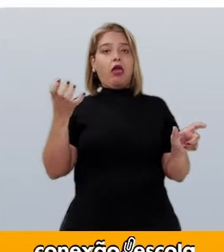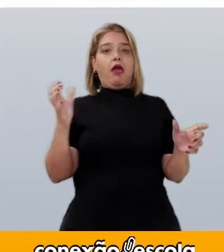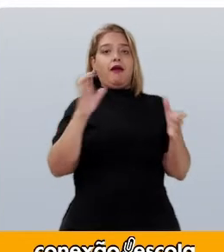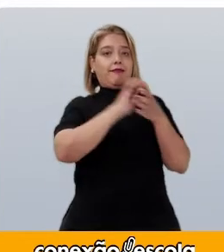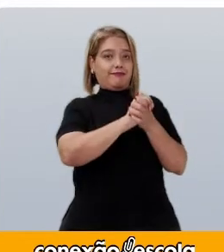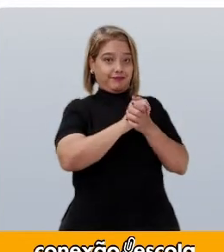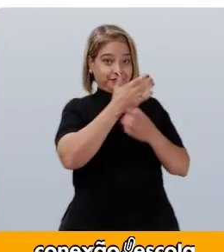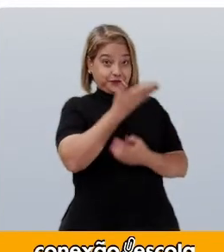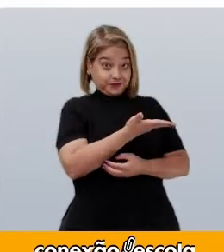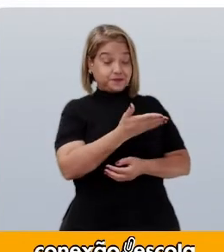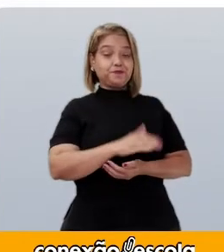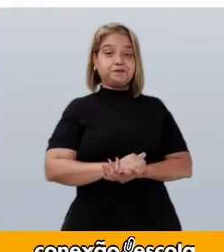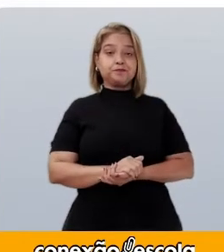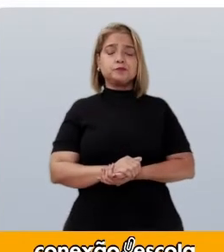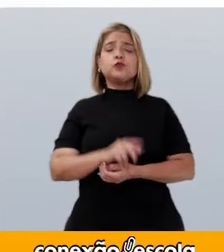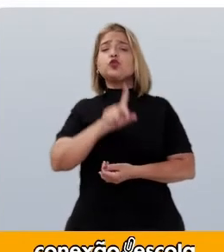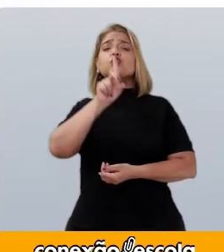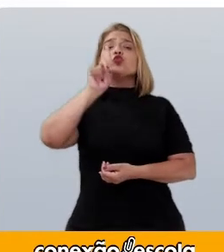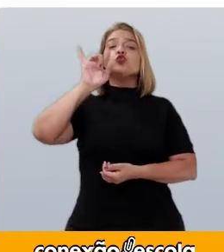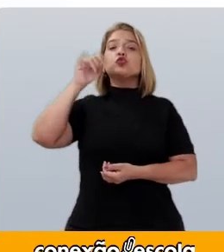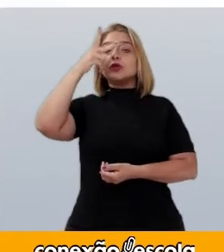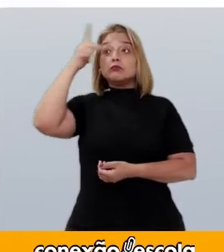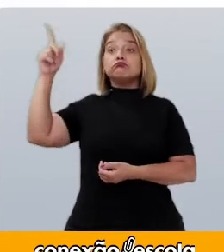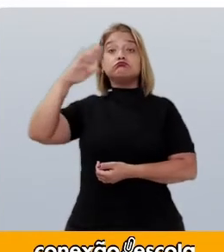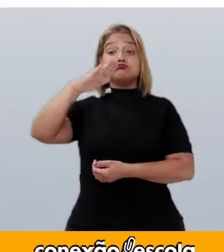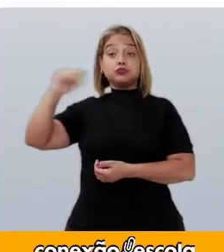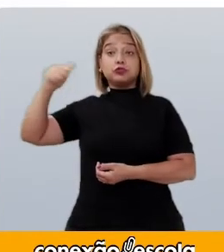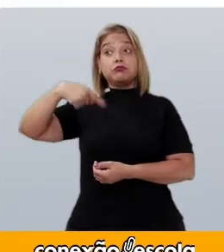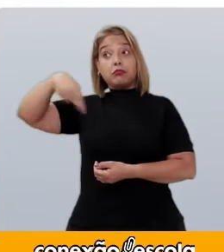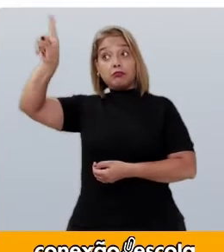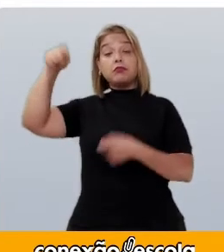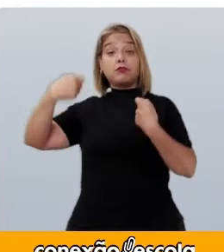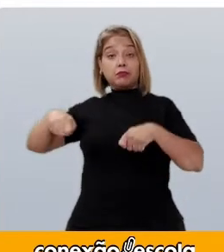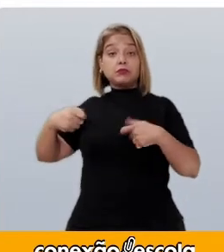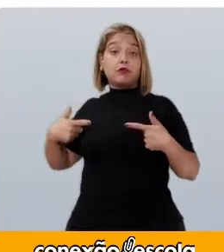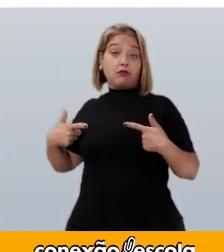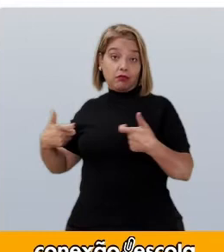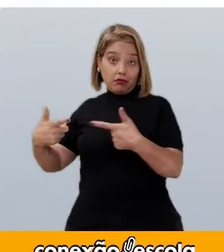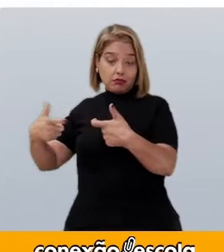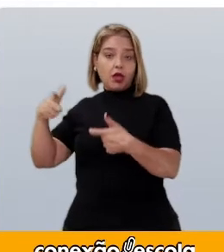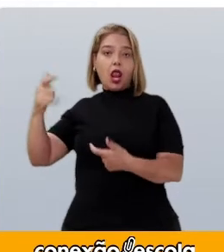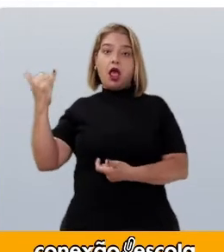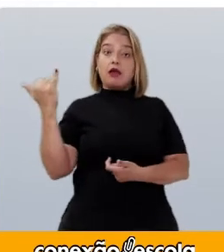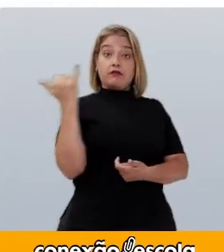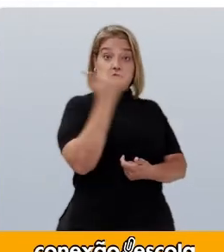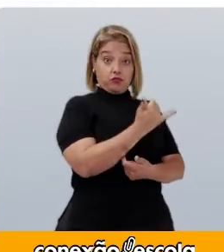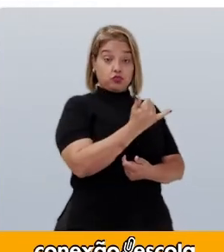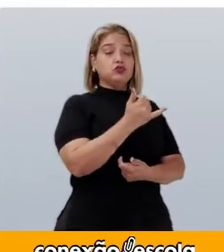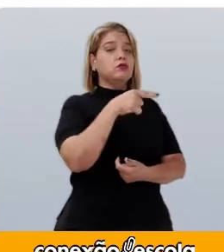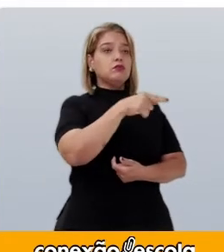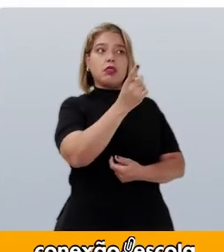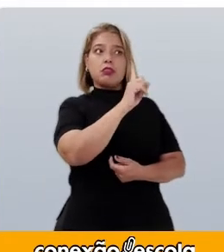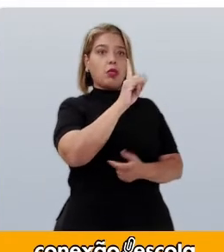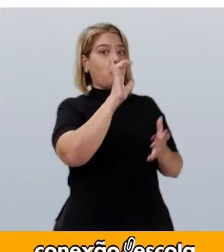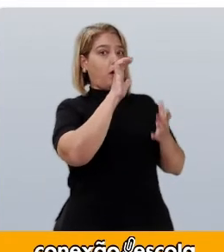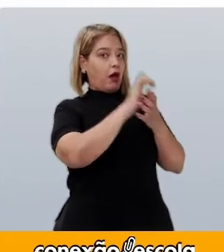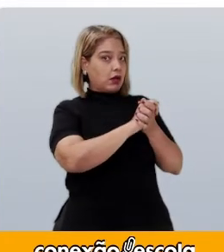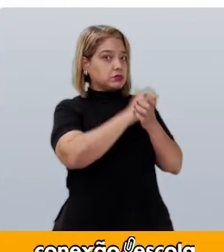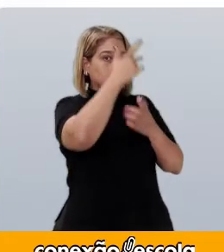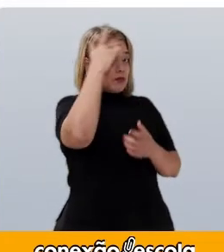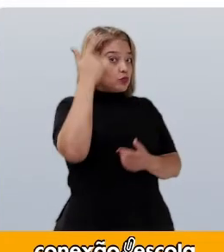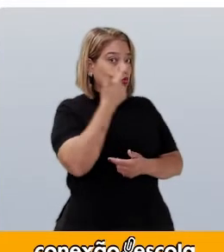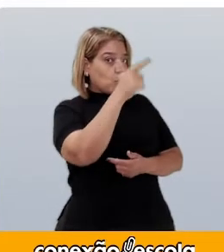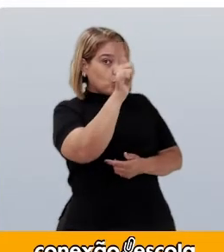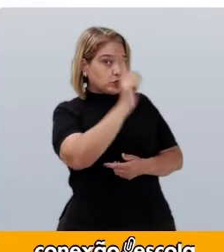casar com ela. Um dia, ele foi chamado para as guerras e disse à moça que não casasse com